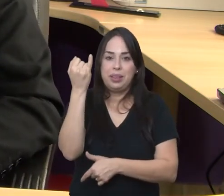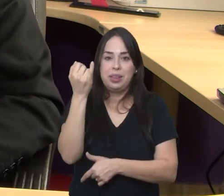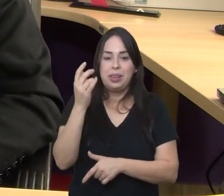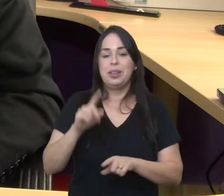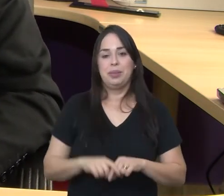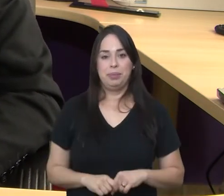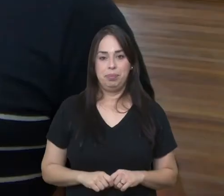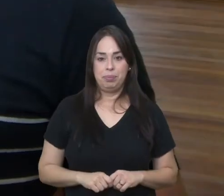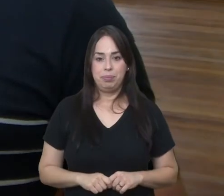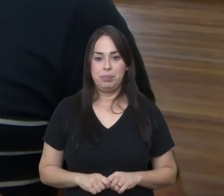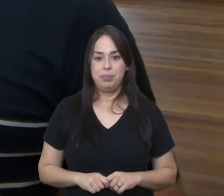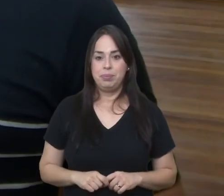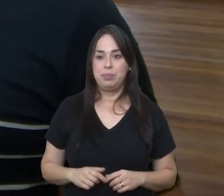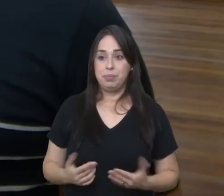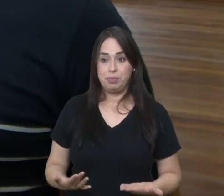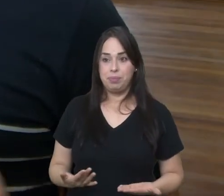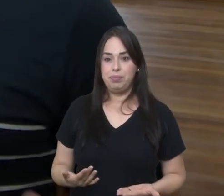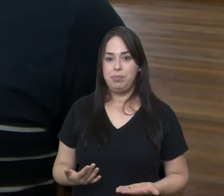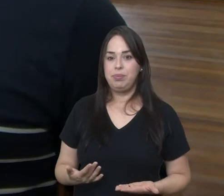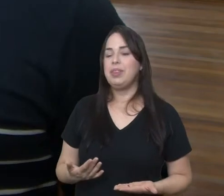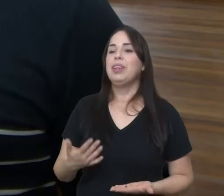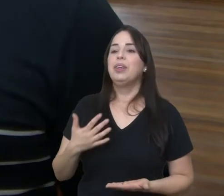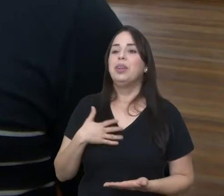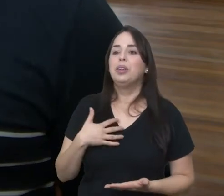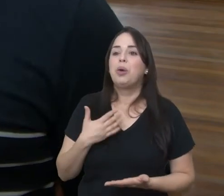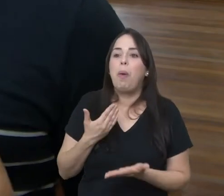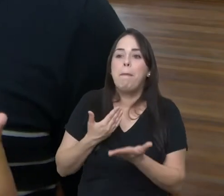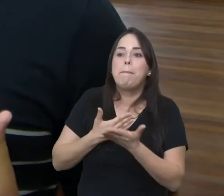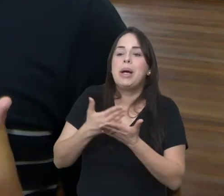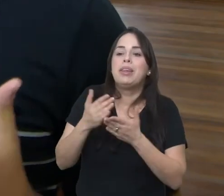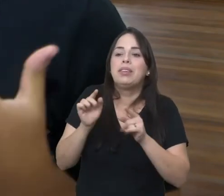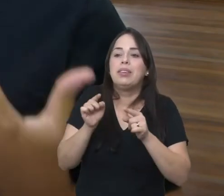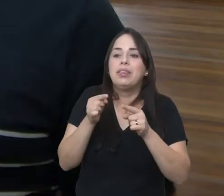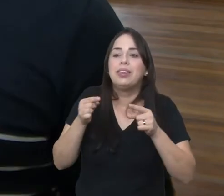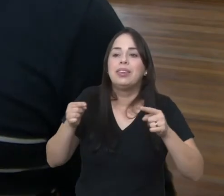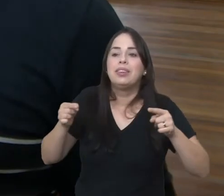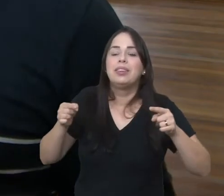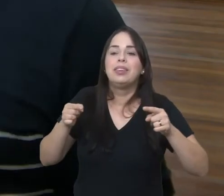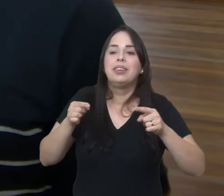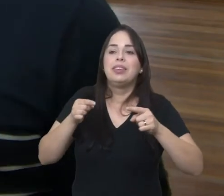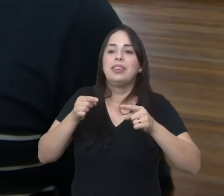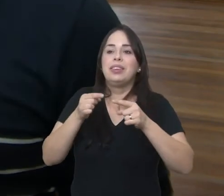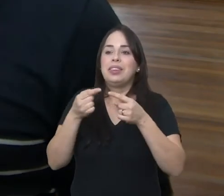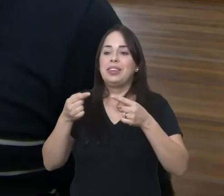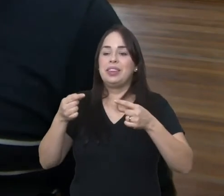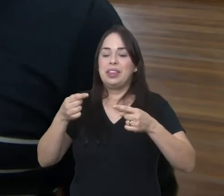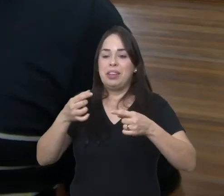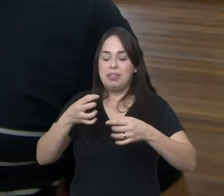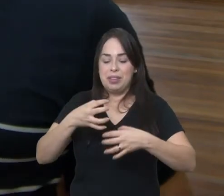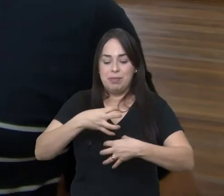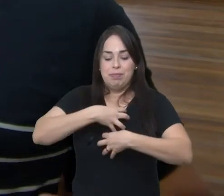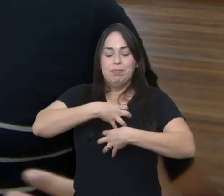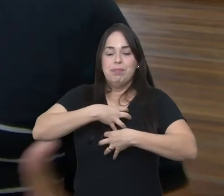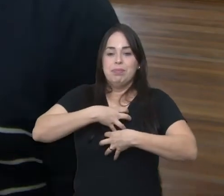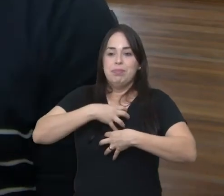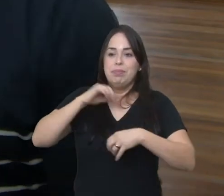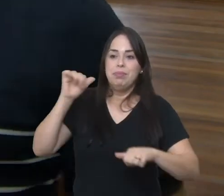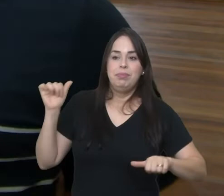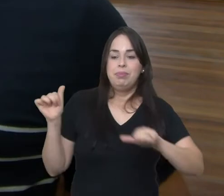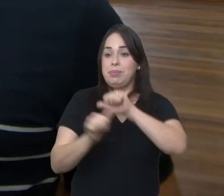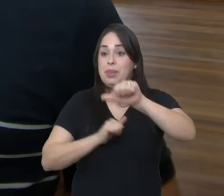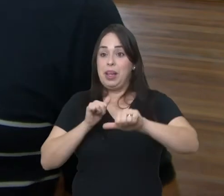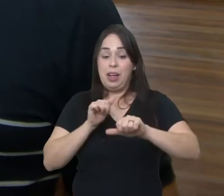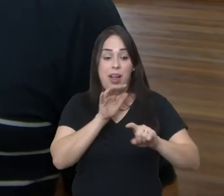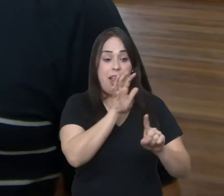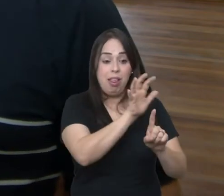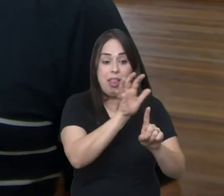coral quando a gente se envolve com a música e vê o poder transformador dela em sociedade